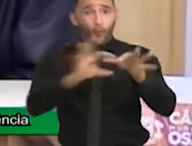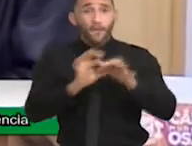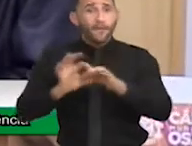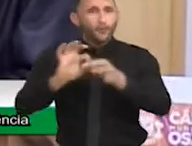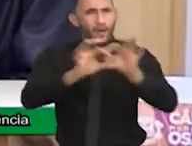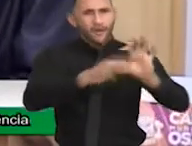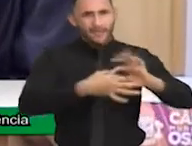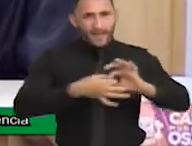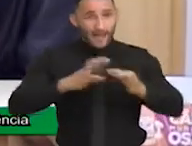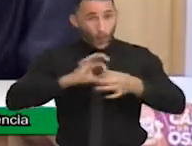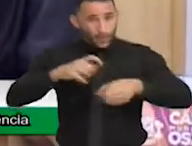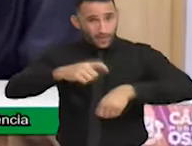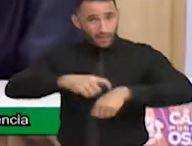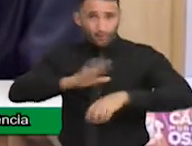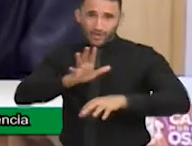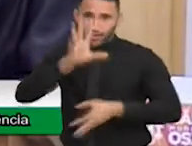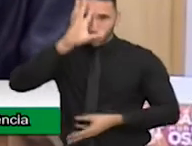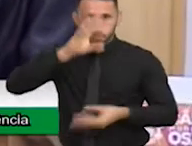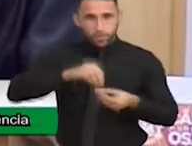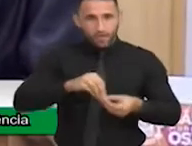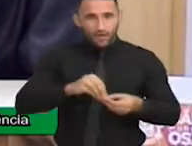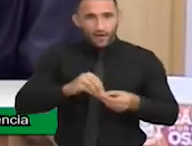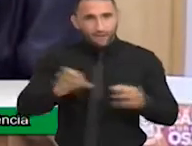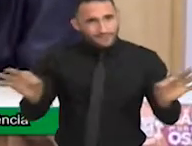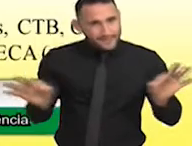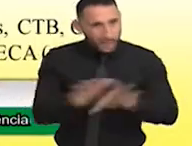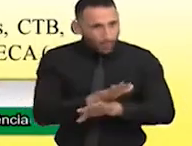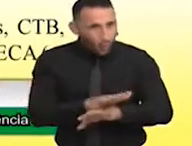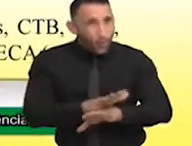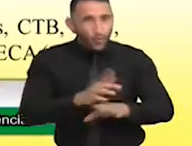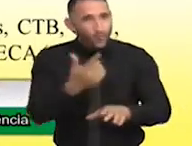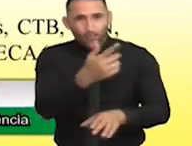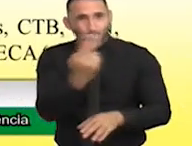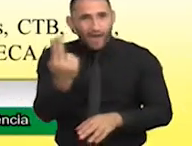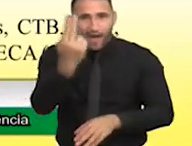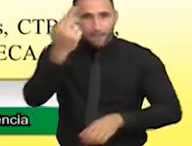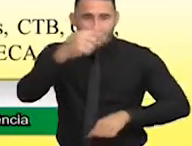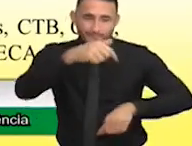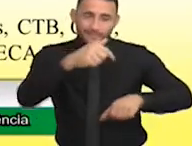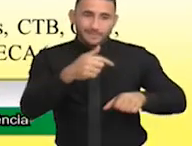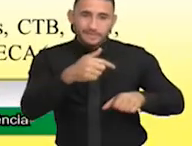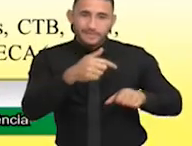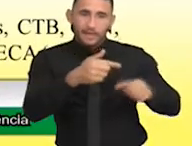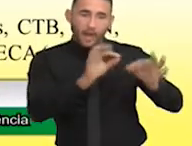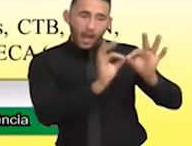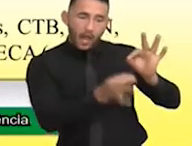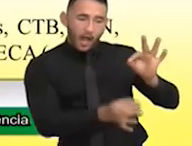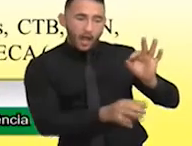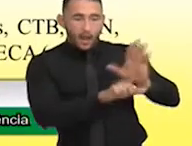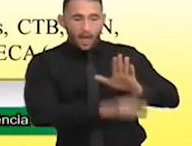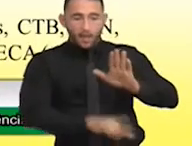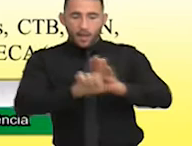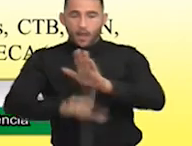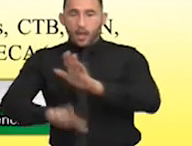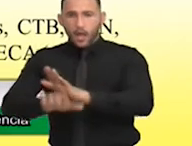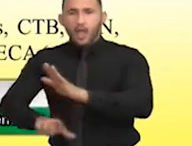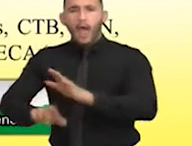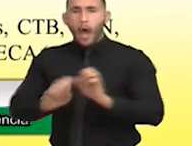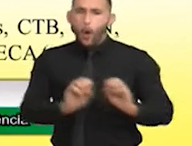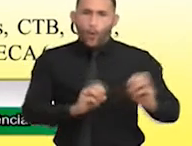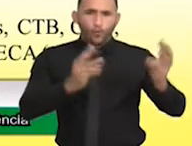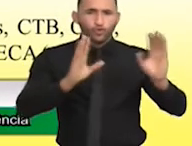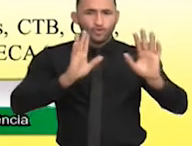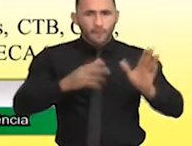aqui, como já fechou o meu tempo, eu não vou ter como entrar em cada uma dessas leis, mas a Convenção da ONU eu já passei para